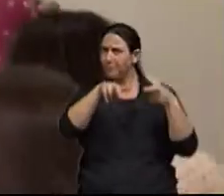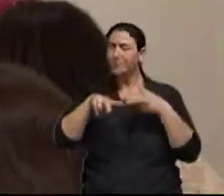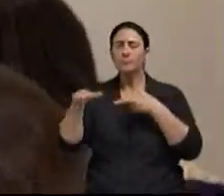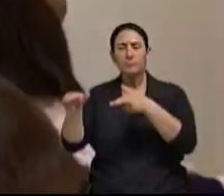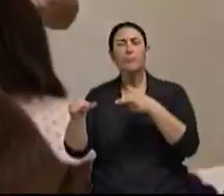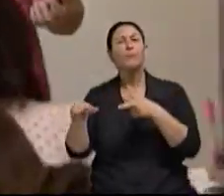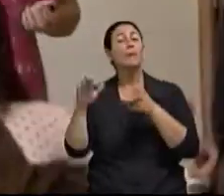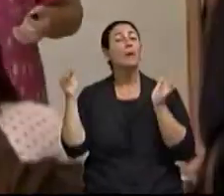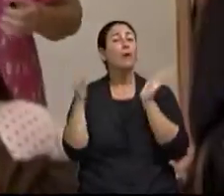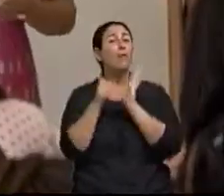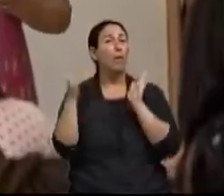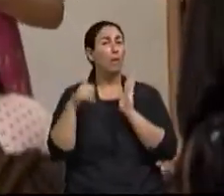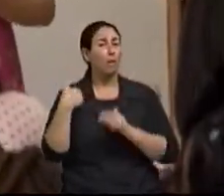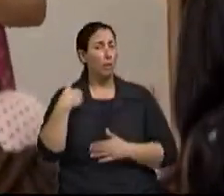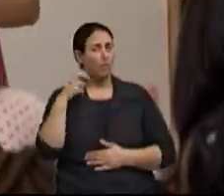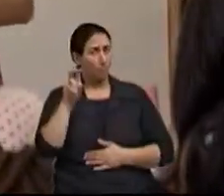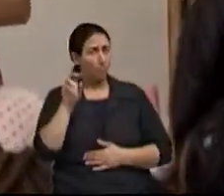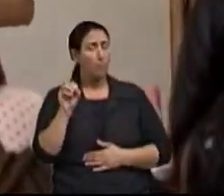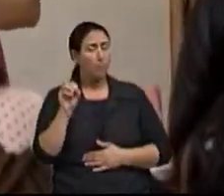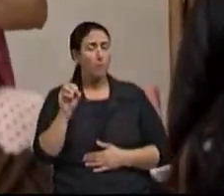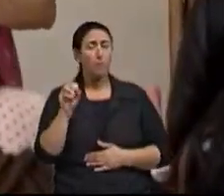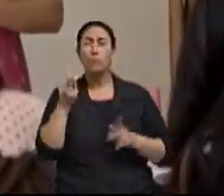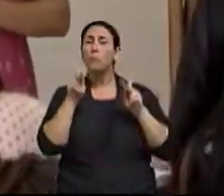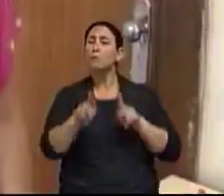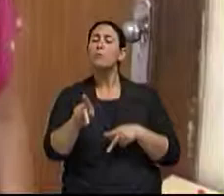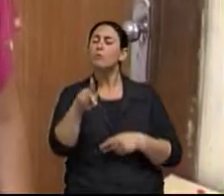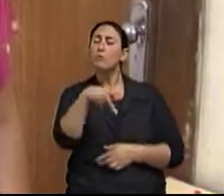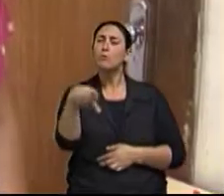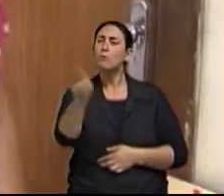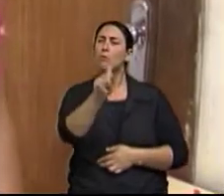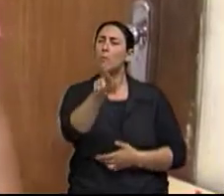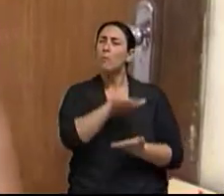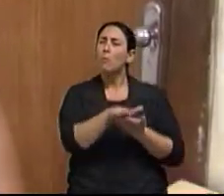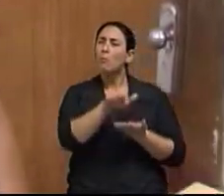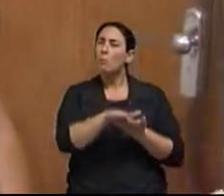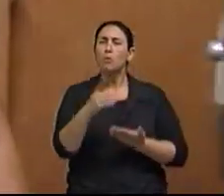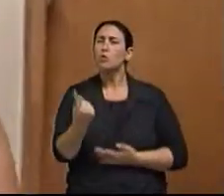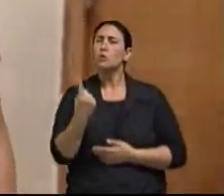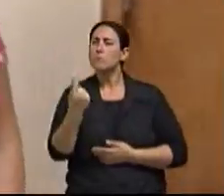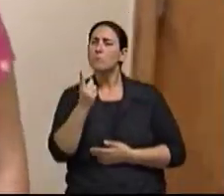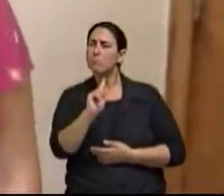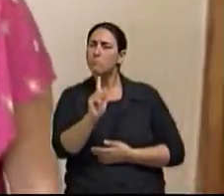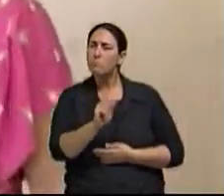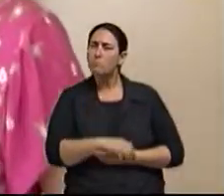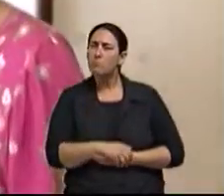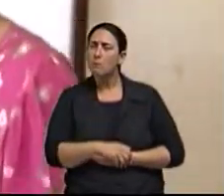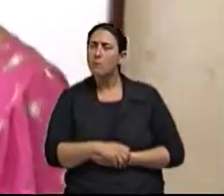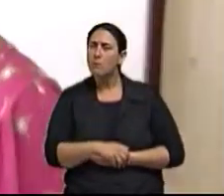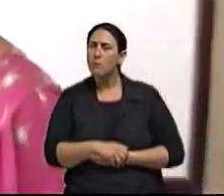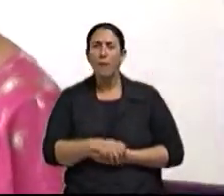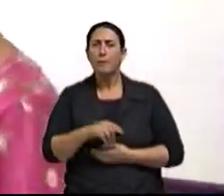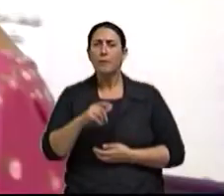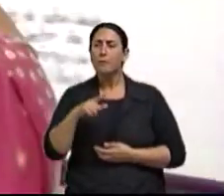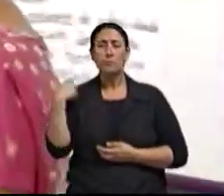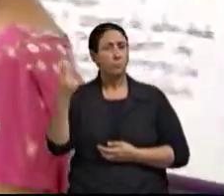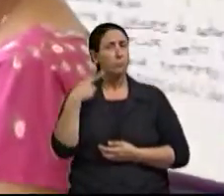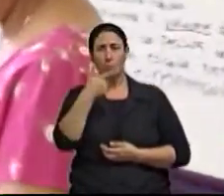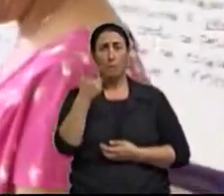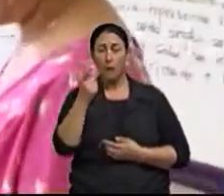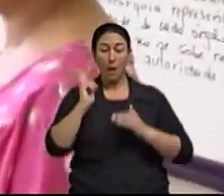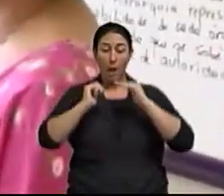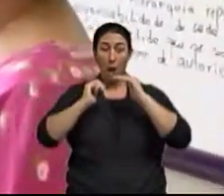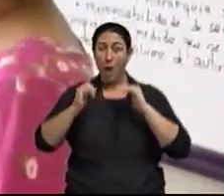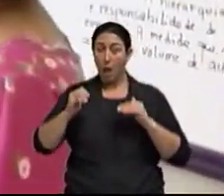até os 50 anos os professores não publicam sozinhos. Ninguém tem um livro com o seu nome antes dos 50 anos.